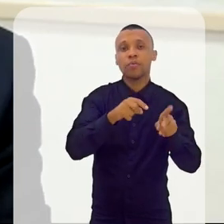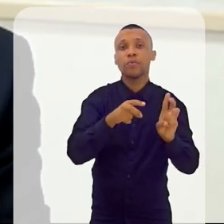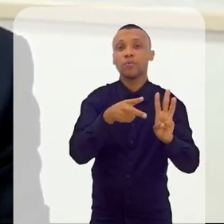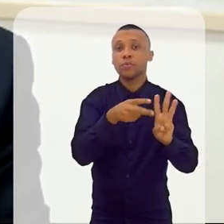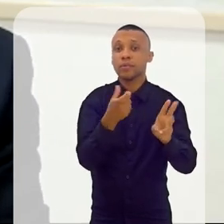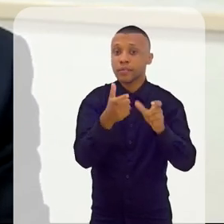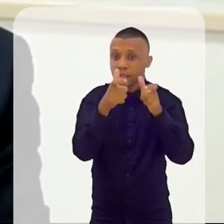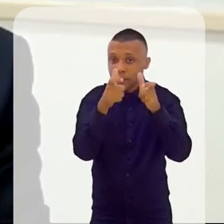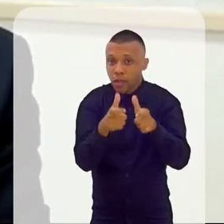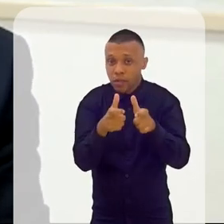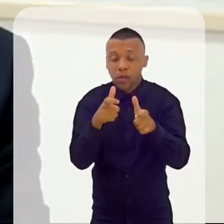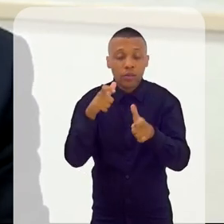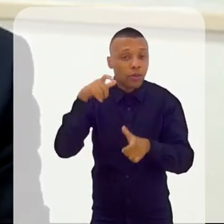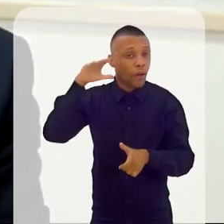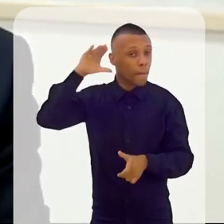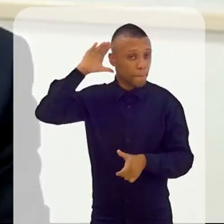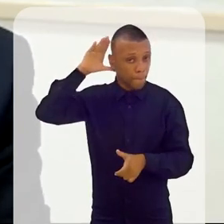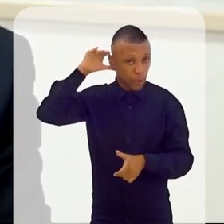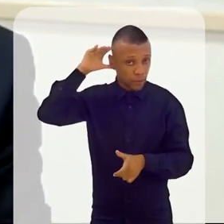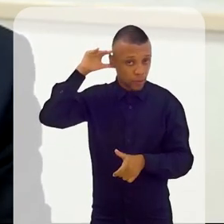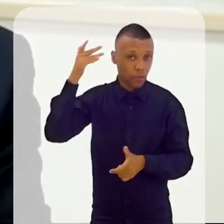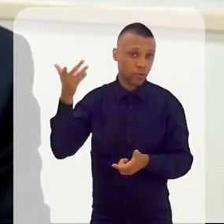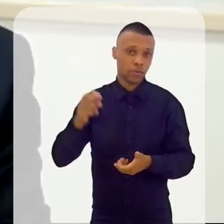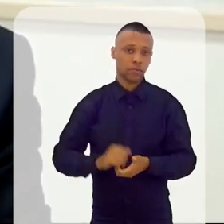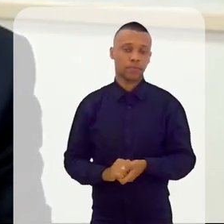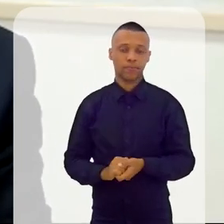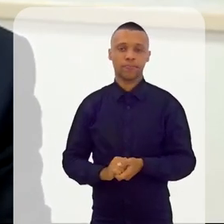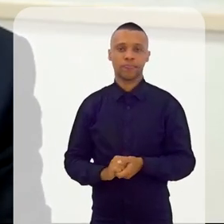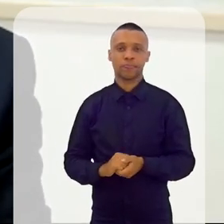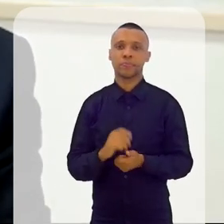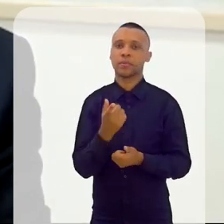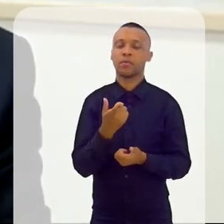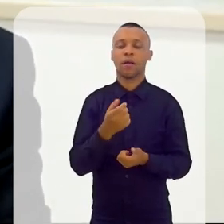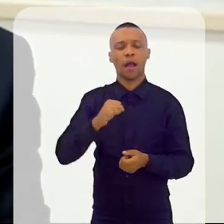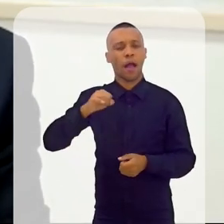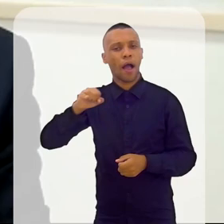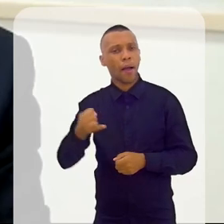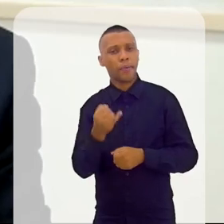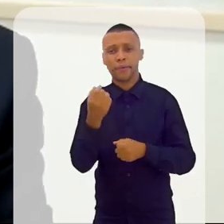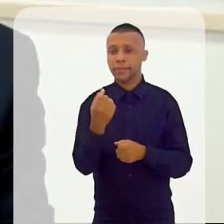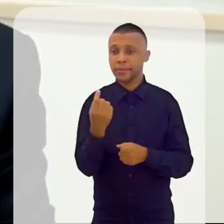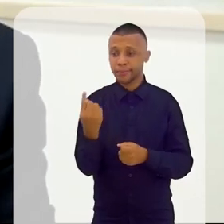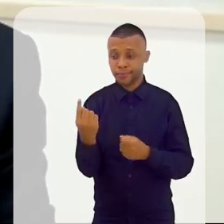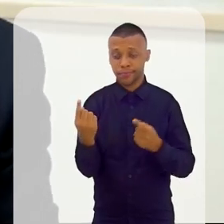Piti, está dentro do território maturascense. Olha, eu falei, então, eu falei das duas coisas.